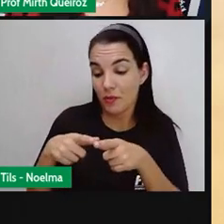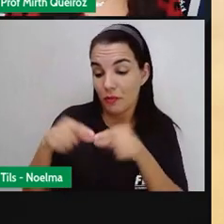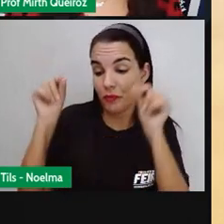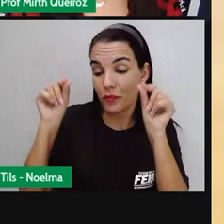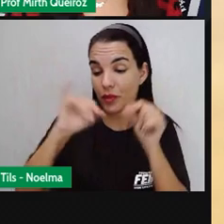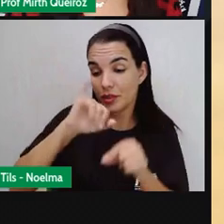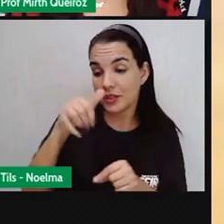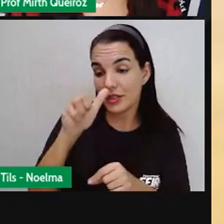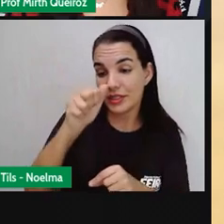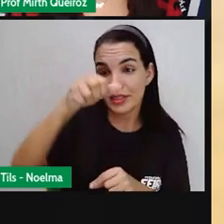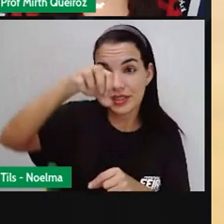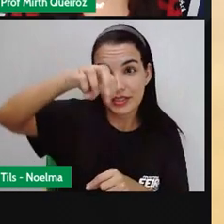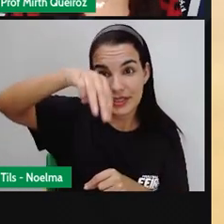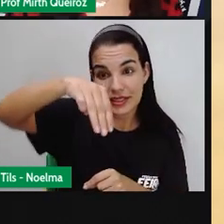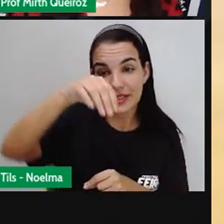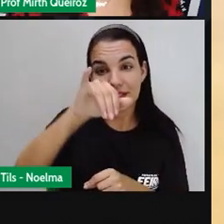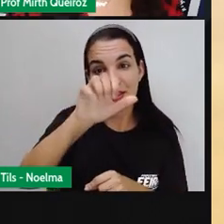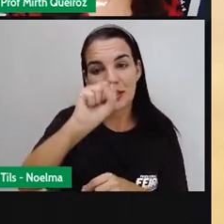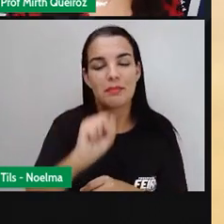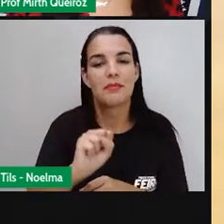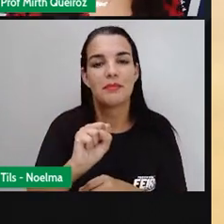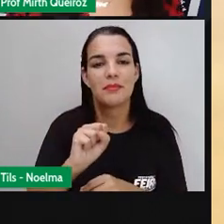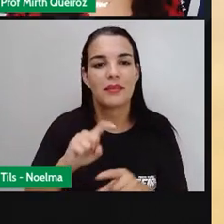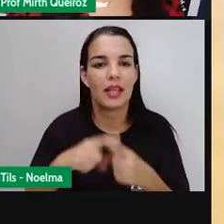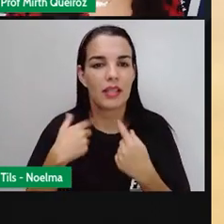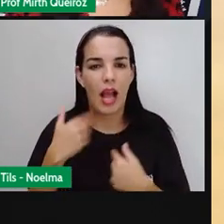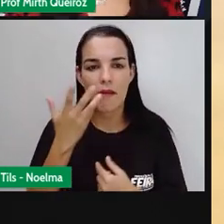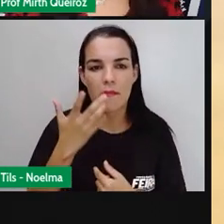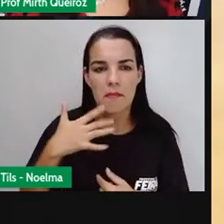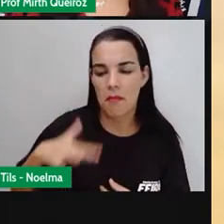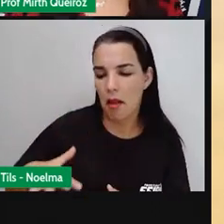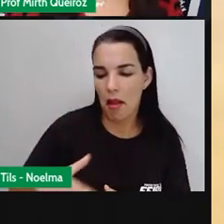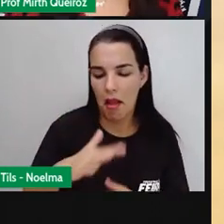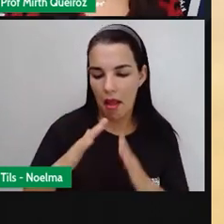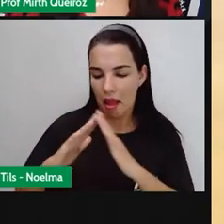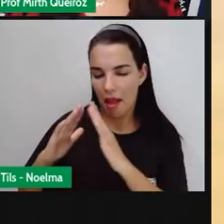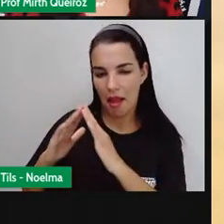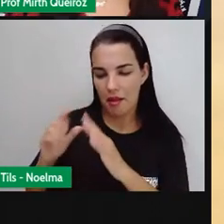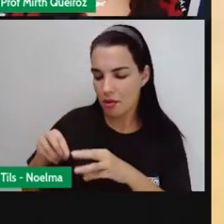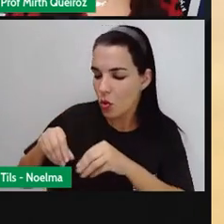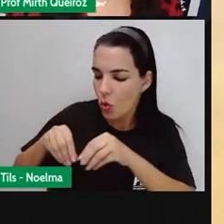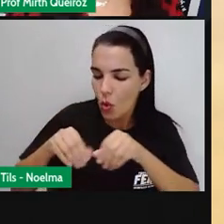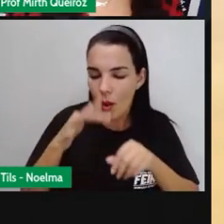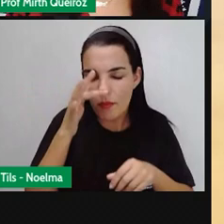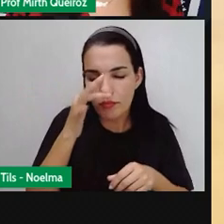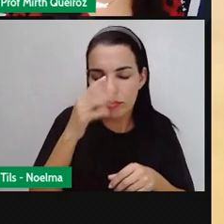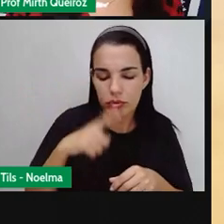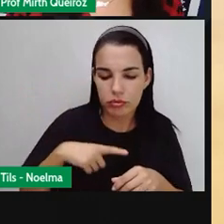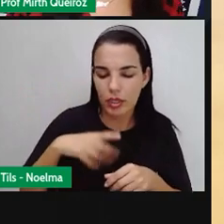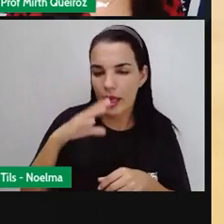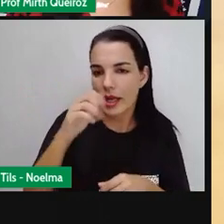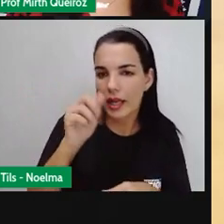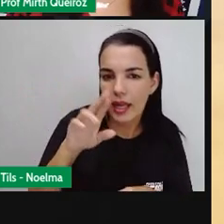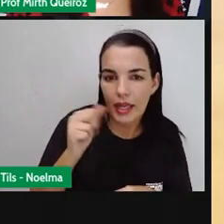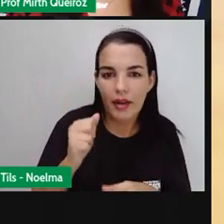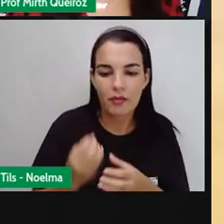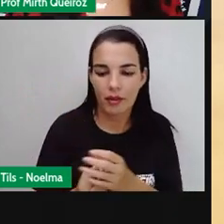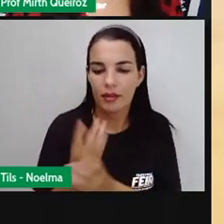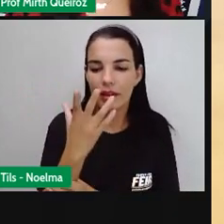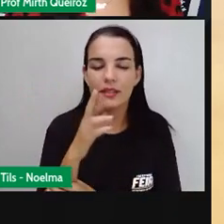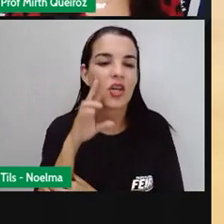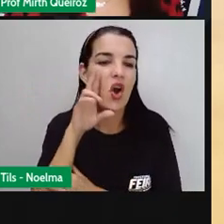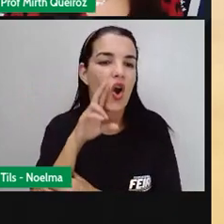As meninas lá de casa são meninas cativosas. Plantam semente de flor, plantam cravo e nasce rosa.